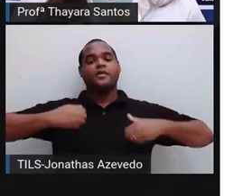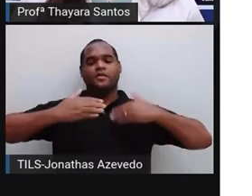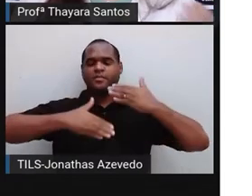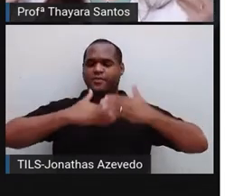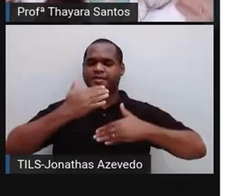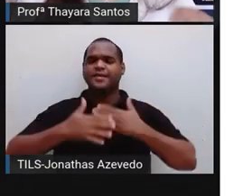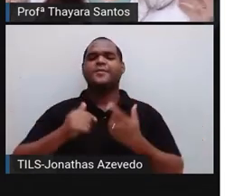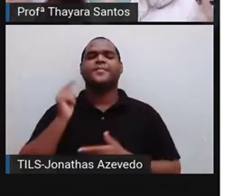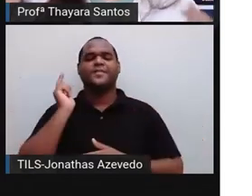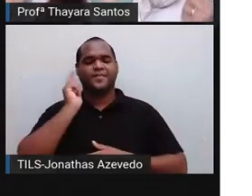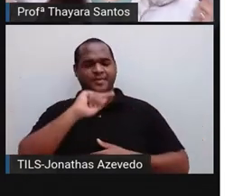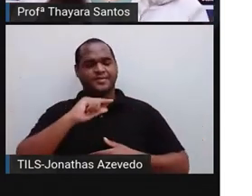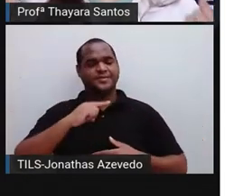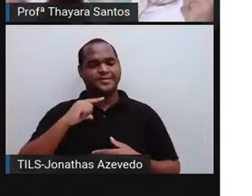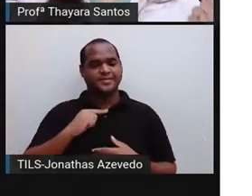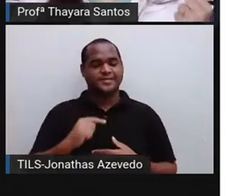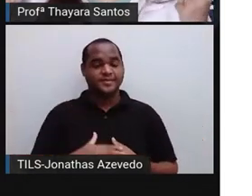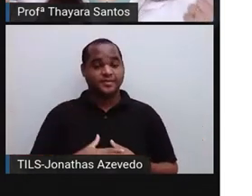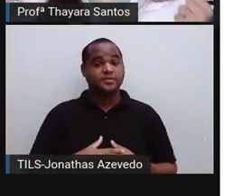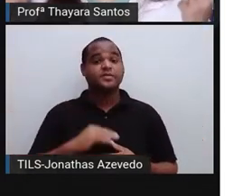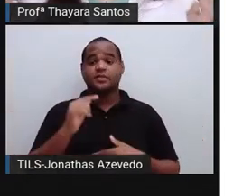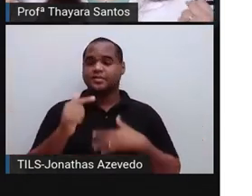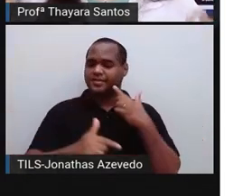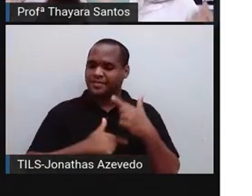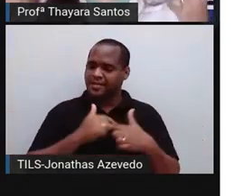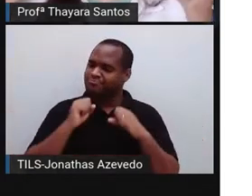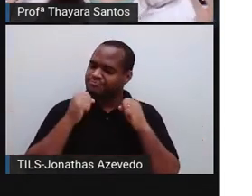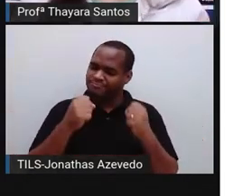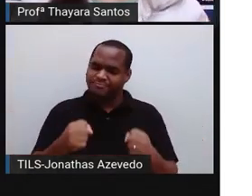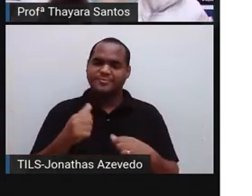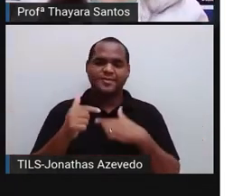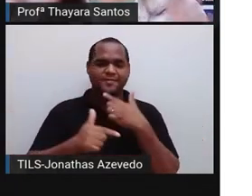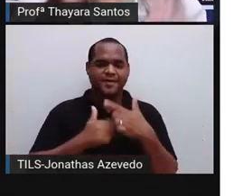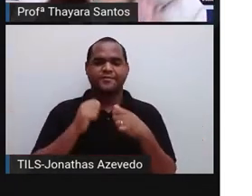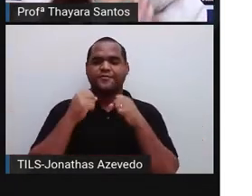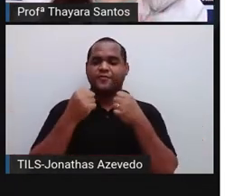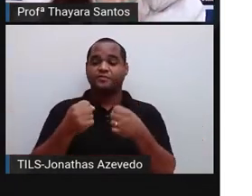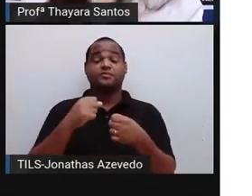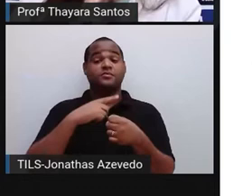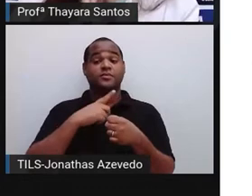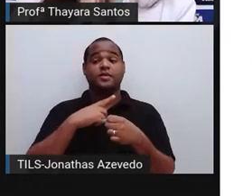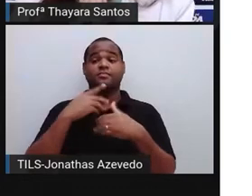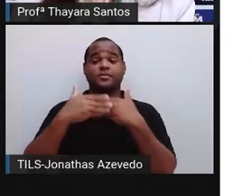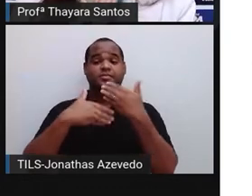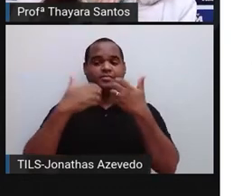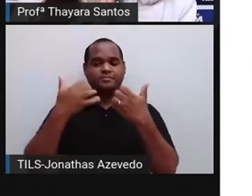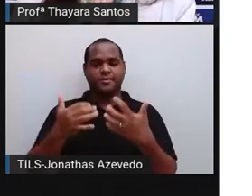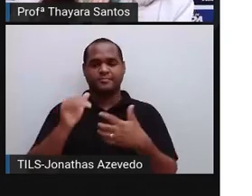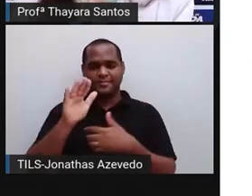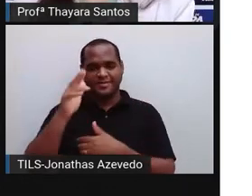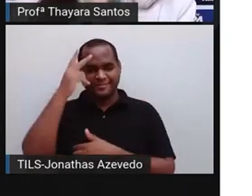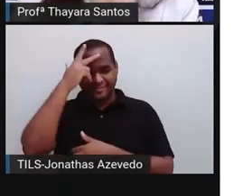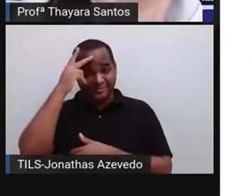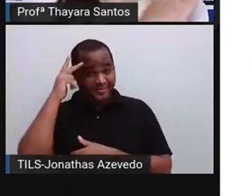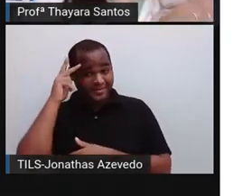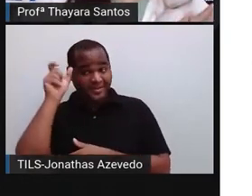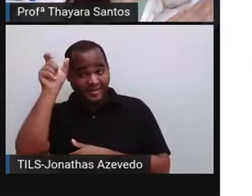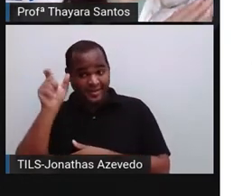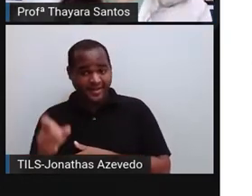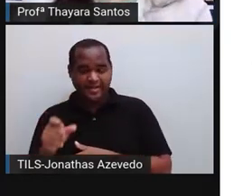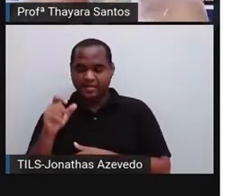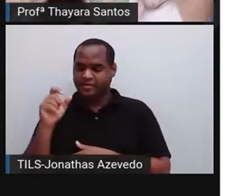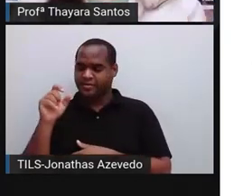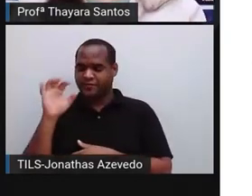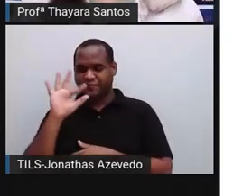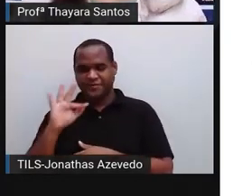crescer. Então, quanto mais ela trabalhou aquele músculo, mais ele cresceu. Então, do ponto de vista da fisiologia,